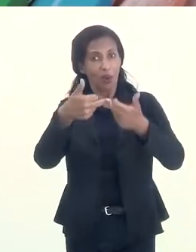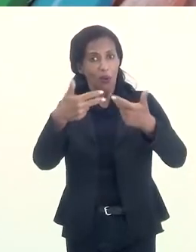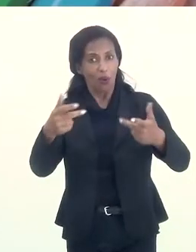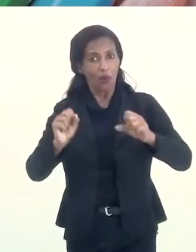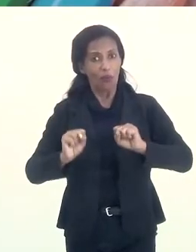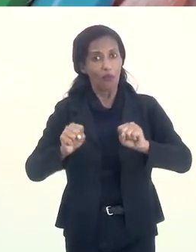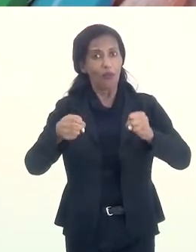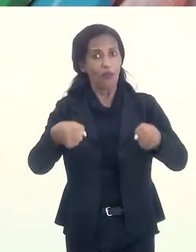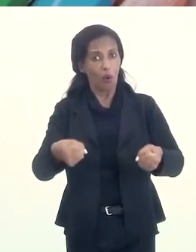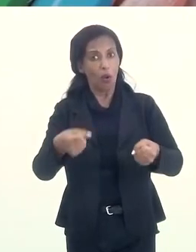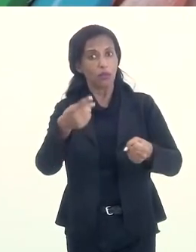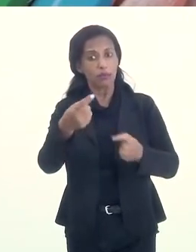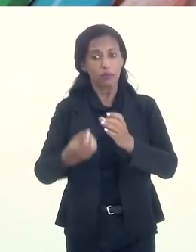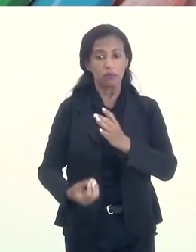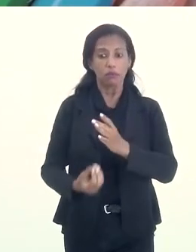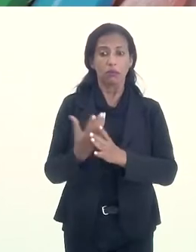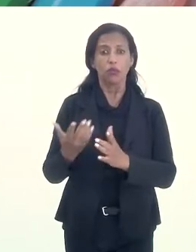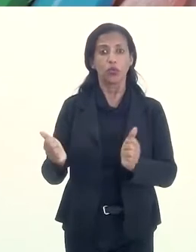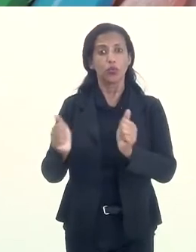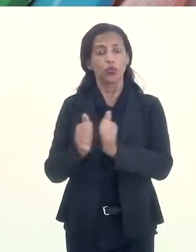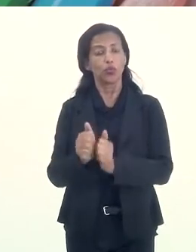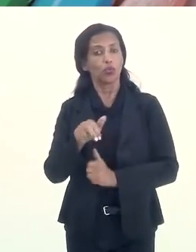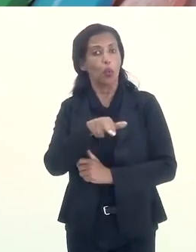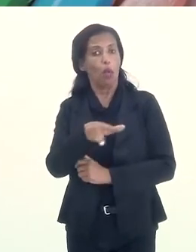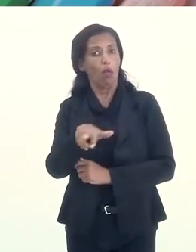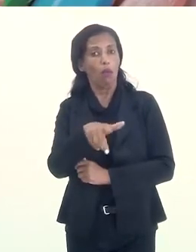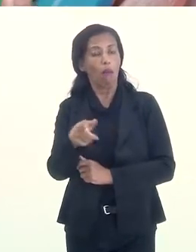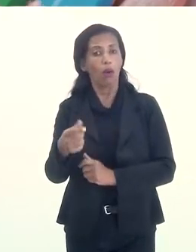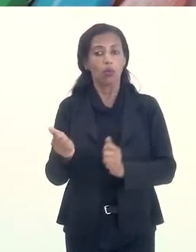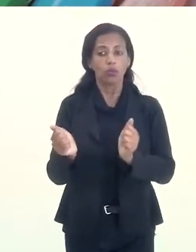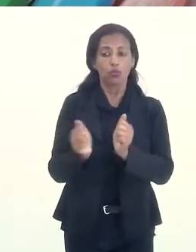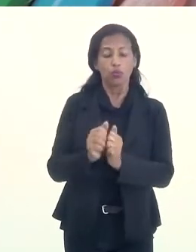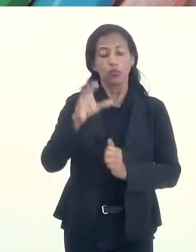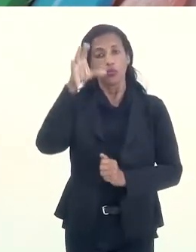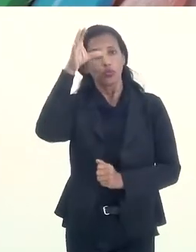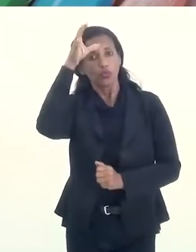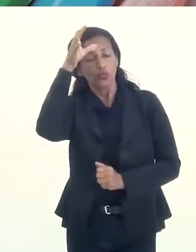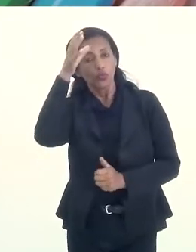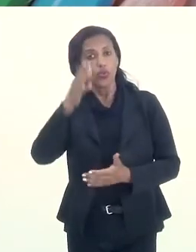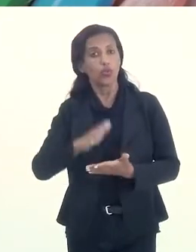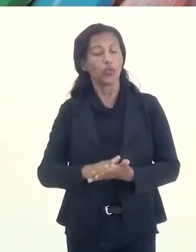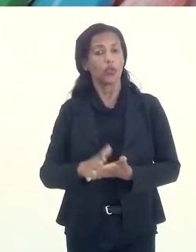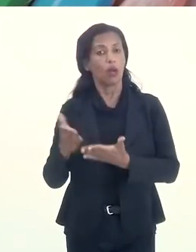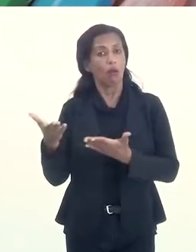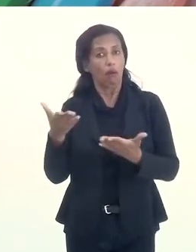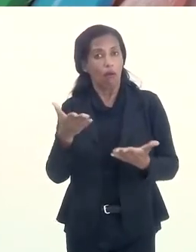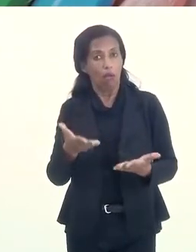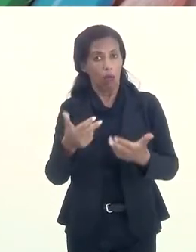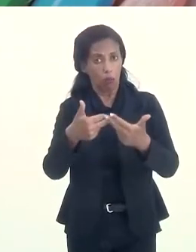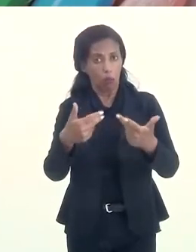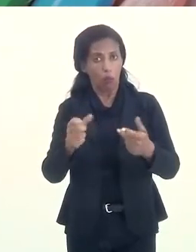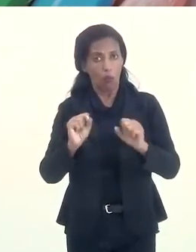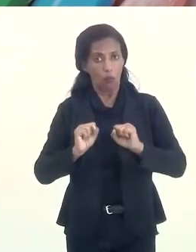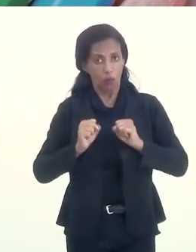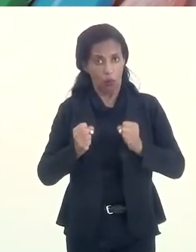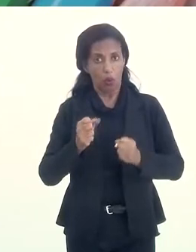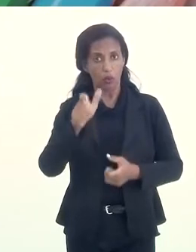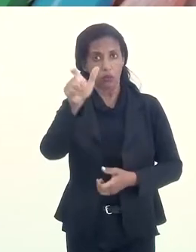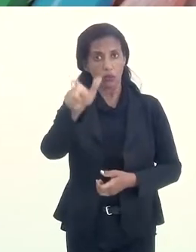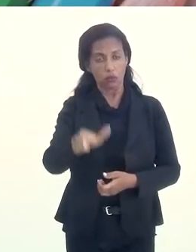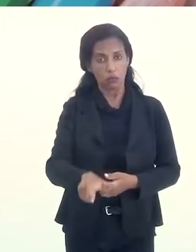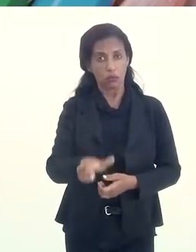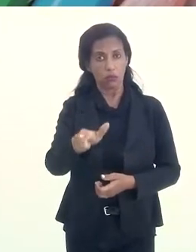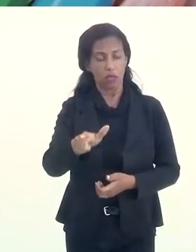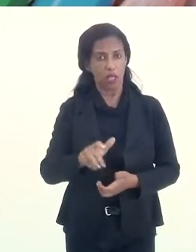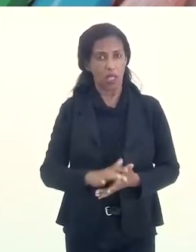essa característica forte, porque você também é criado com seus irmãos, ali com a sua tia, essa é uma característica forte